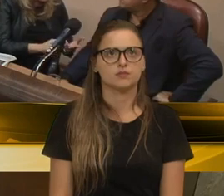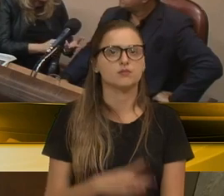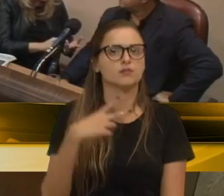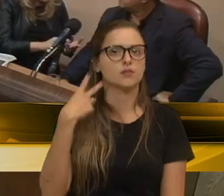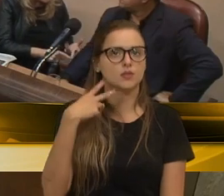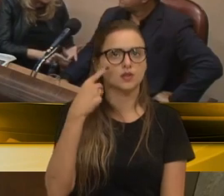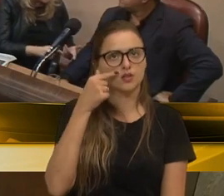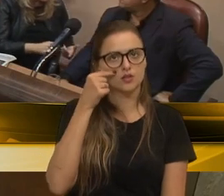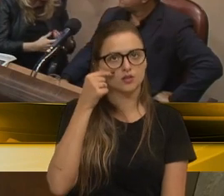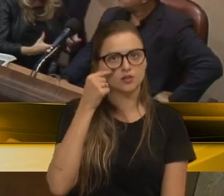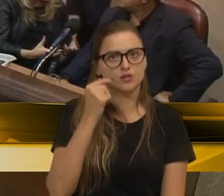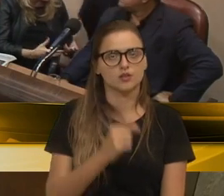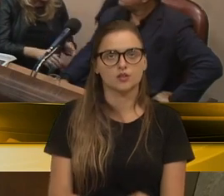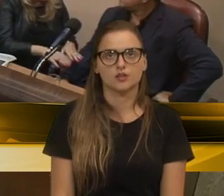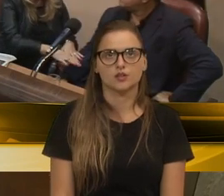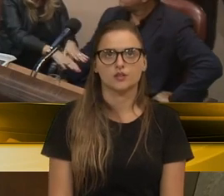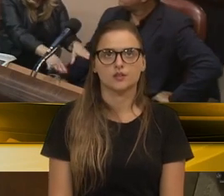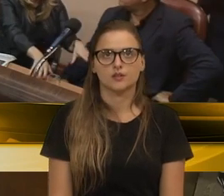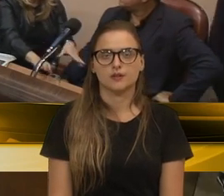O é de Eloy Pris.